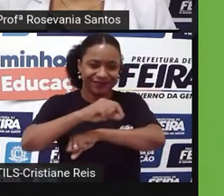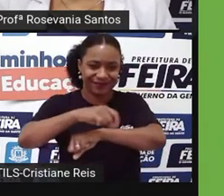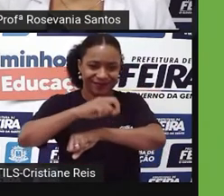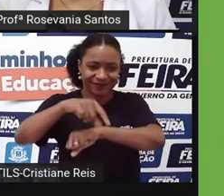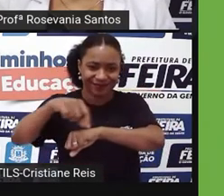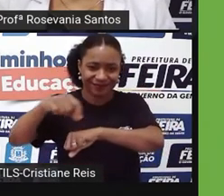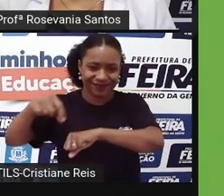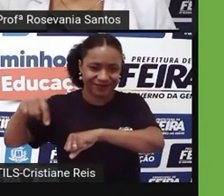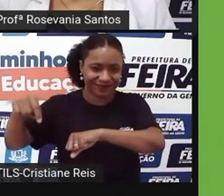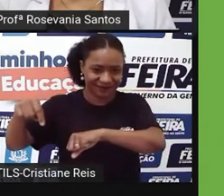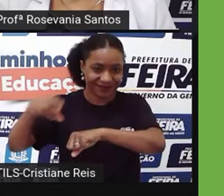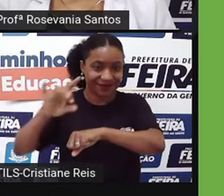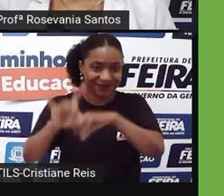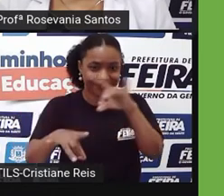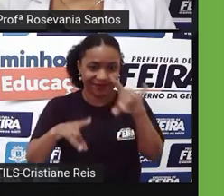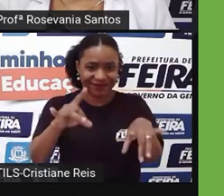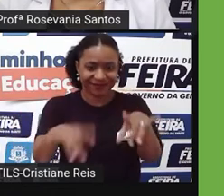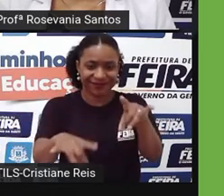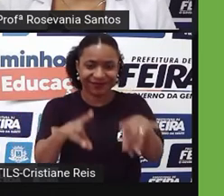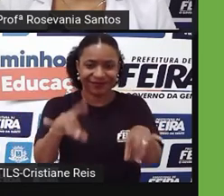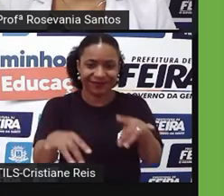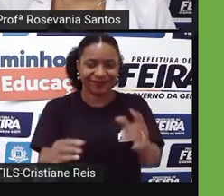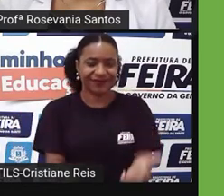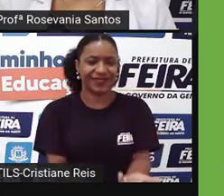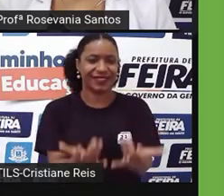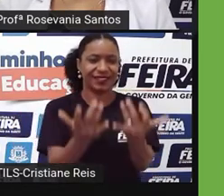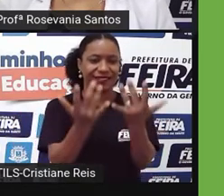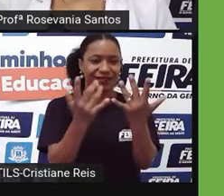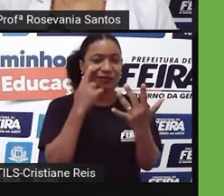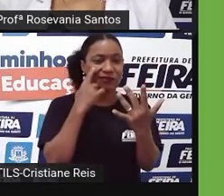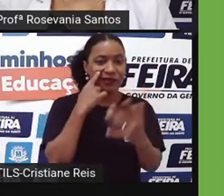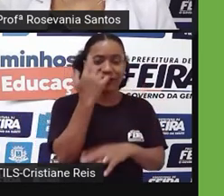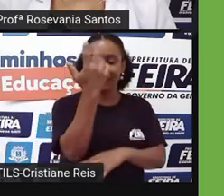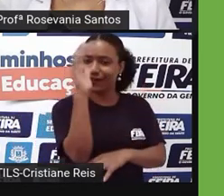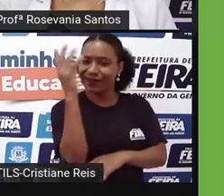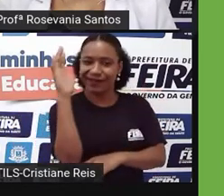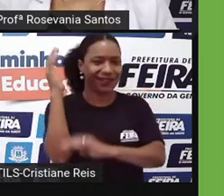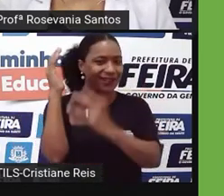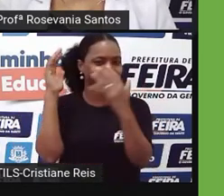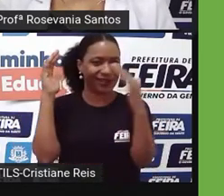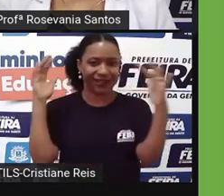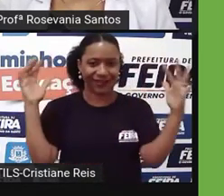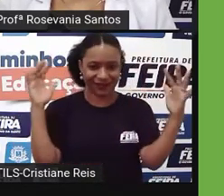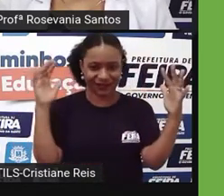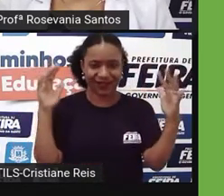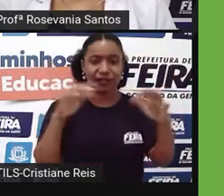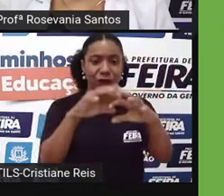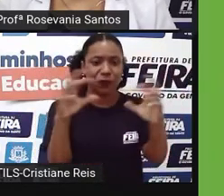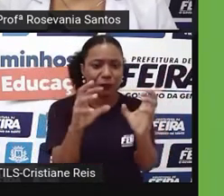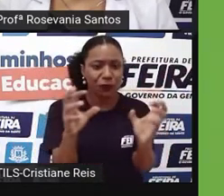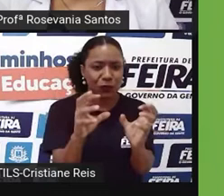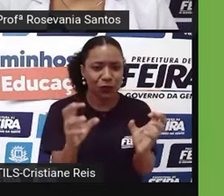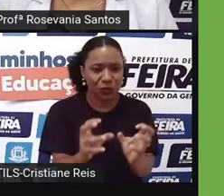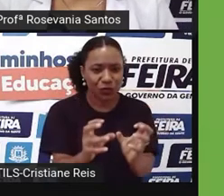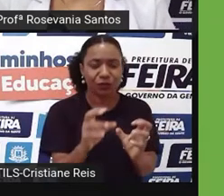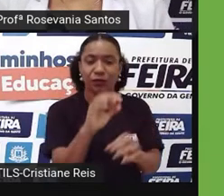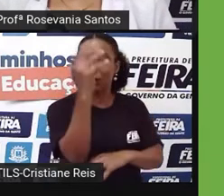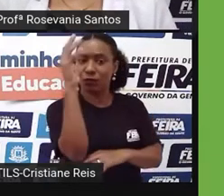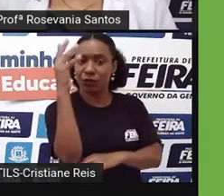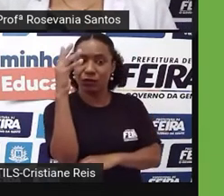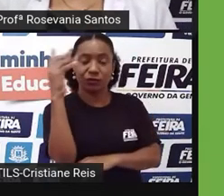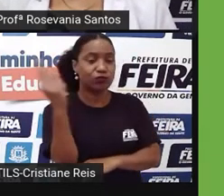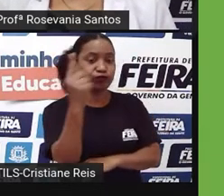extratos, né, desde o menorzinho, o porte menor, ao porte médio, até esse porte aqui, arbóreo, né, aqui.